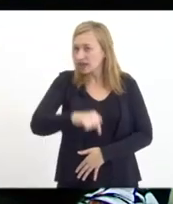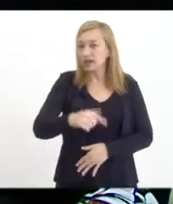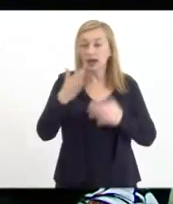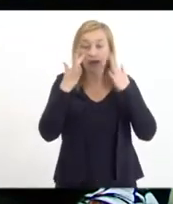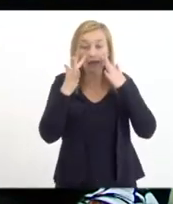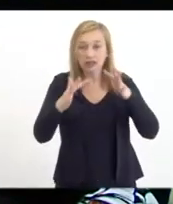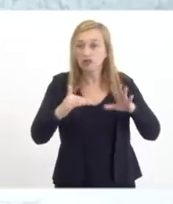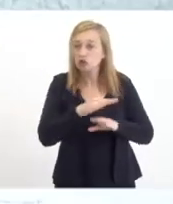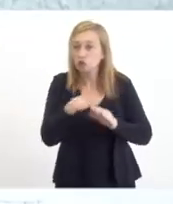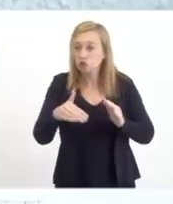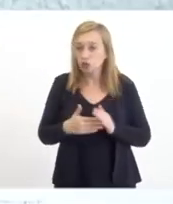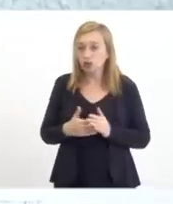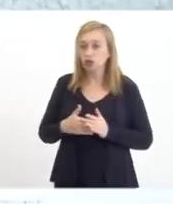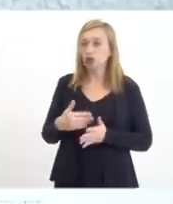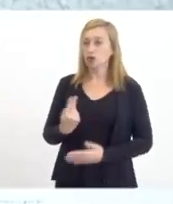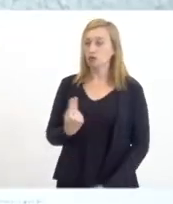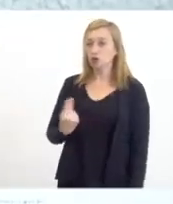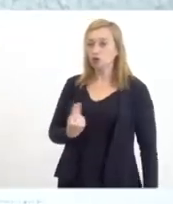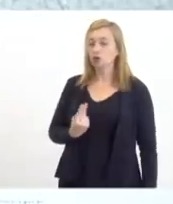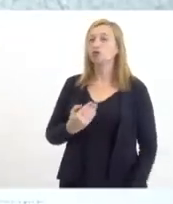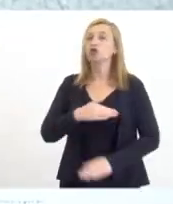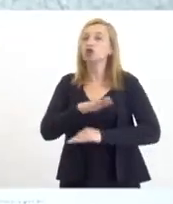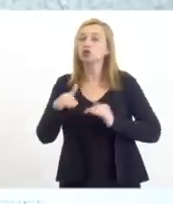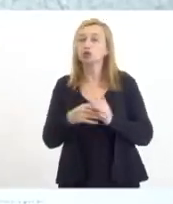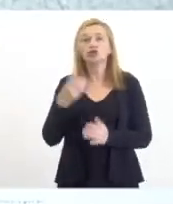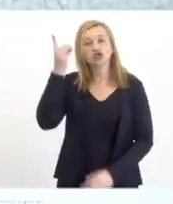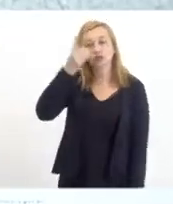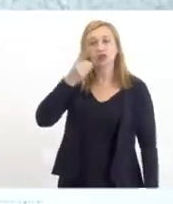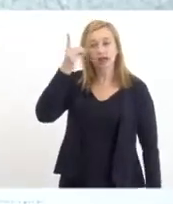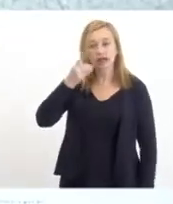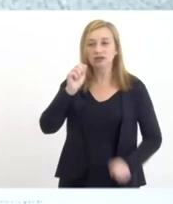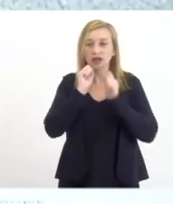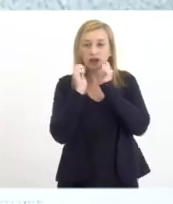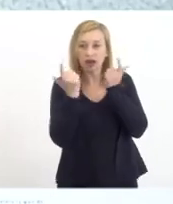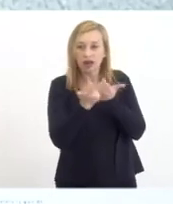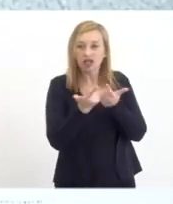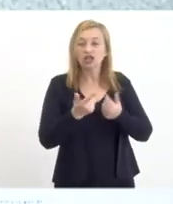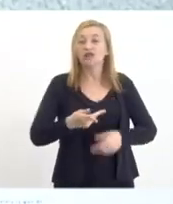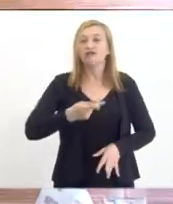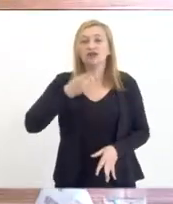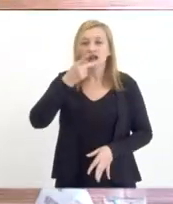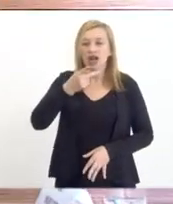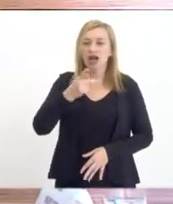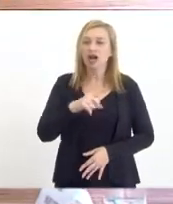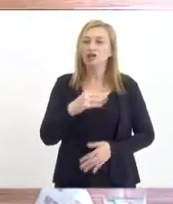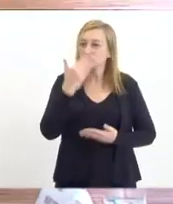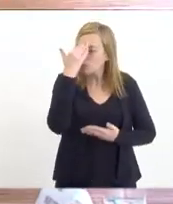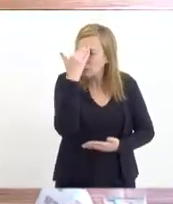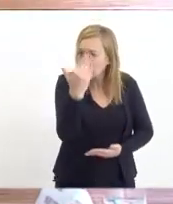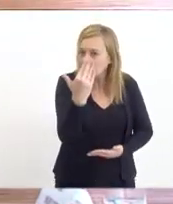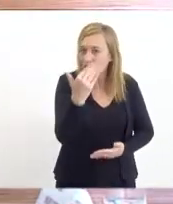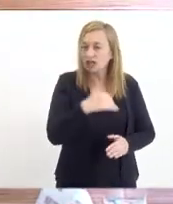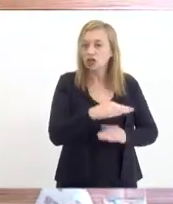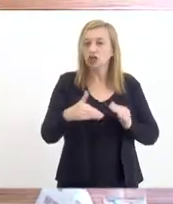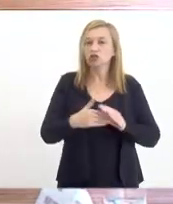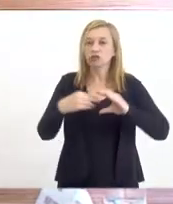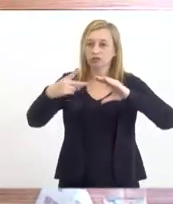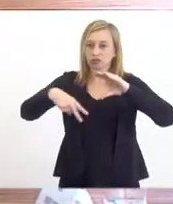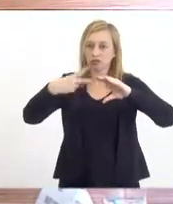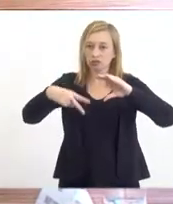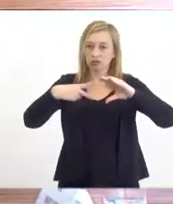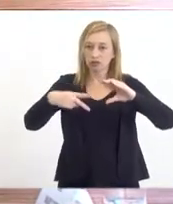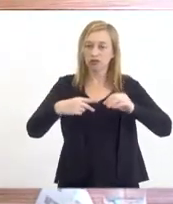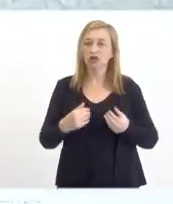atenção. Meu nome, nome de todos os parlamentares da Assembleia, dizer nosso muito obrigado a toda a Câmara de Vereadores,